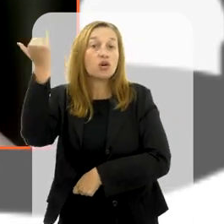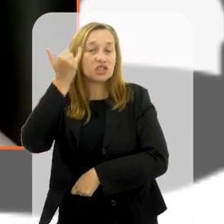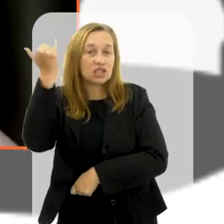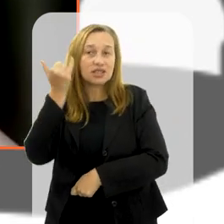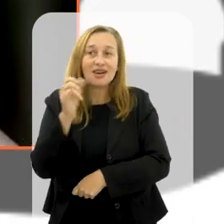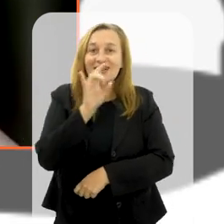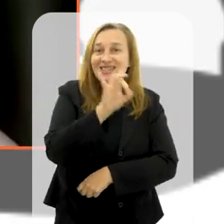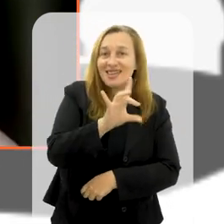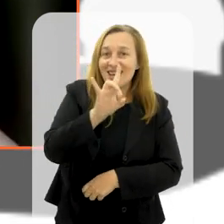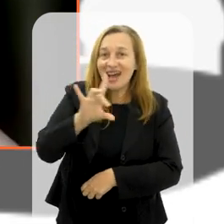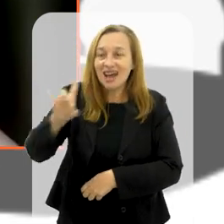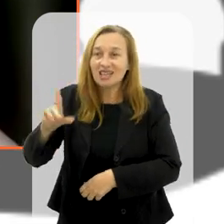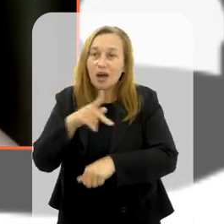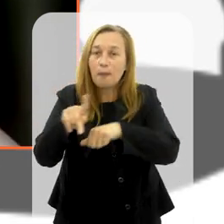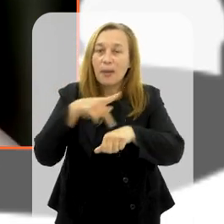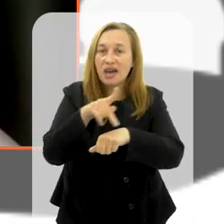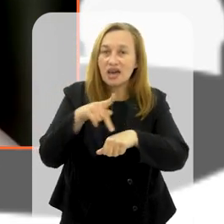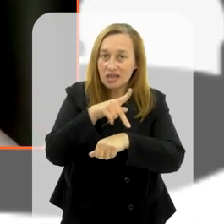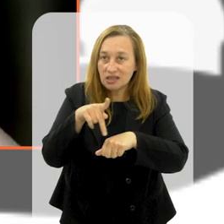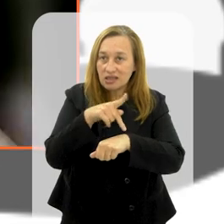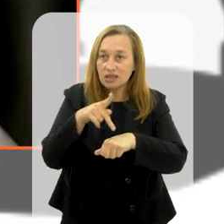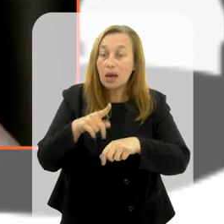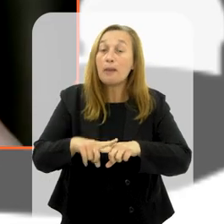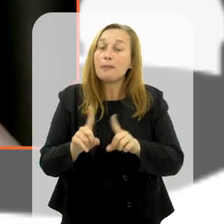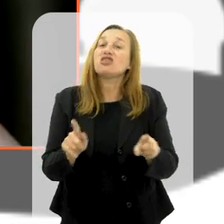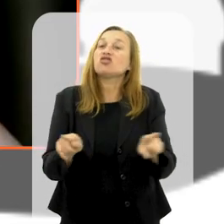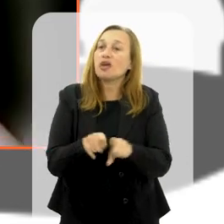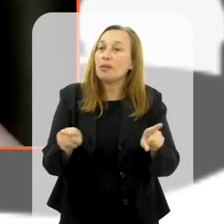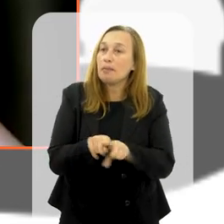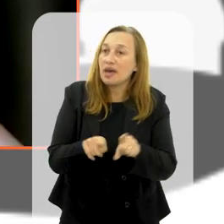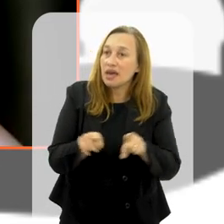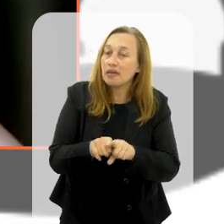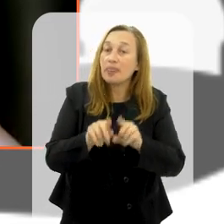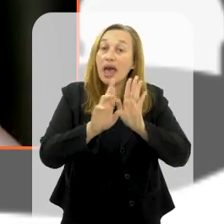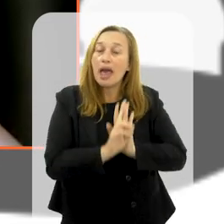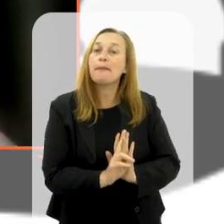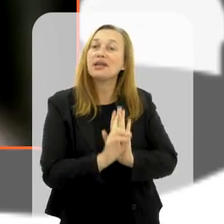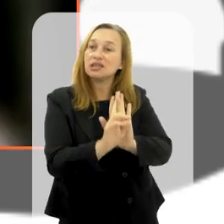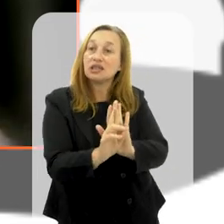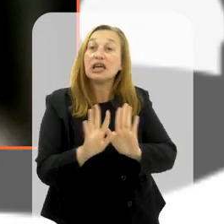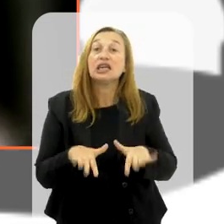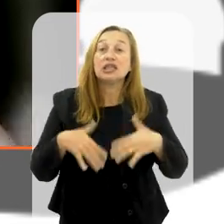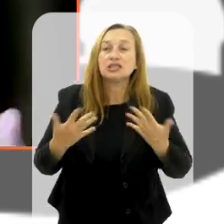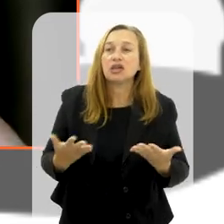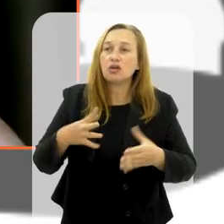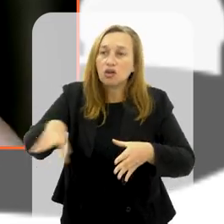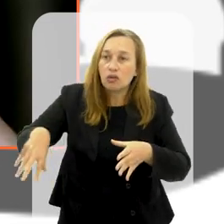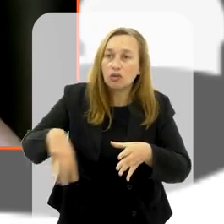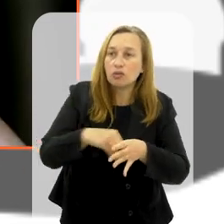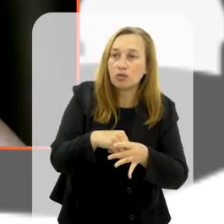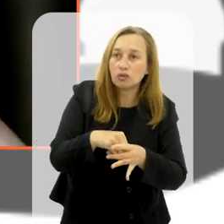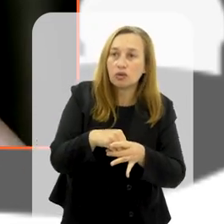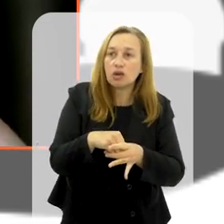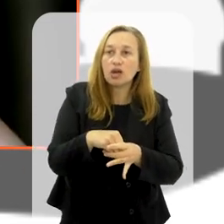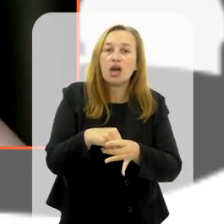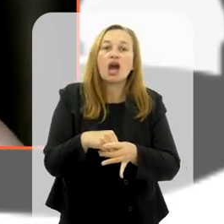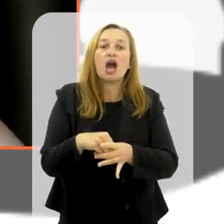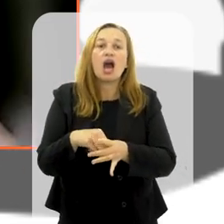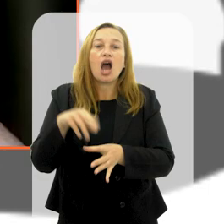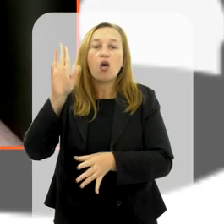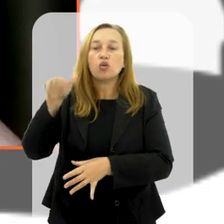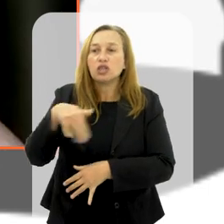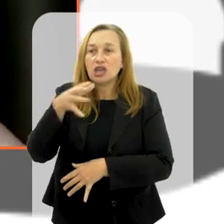de cada um desses países nas suas regiões, mas também para a representatividade. Então, incorporou a União Africana